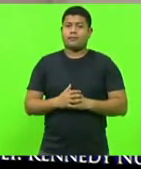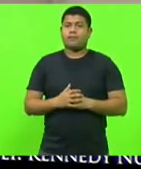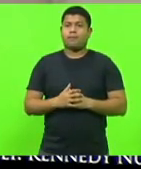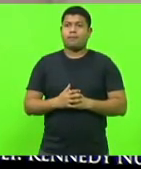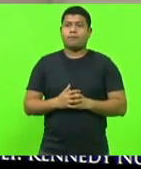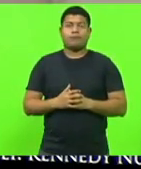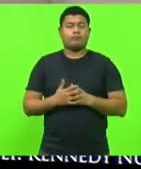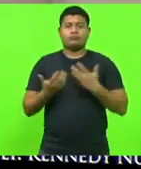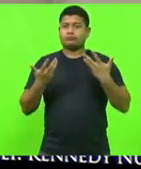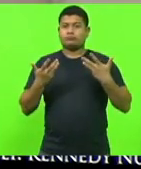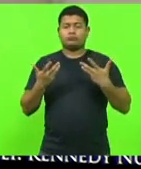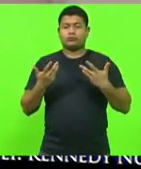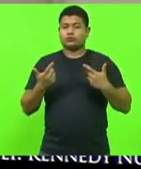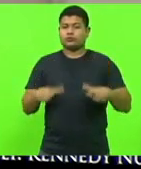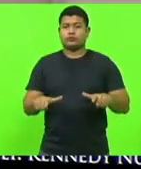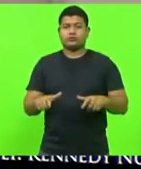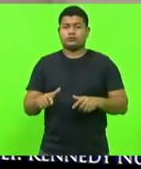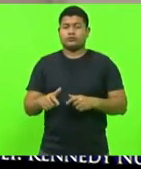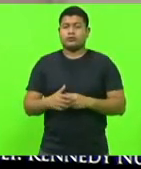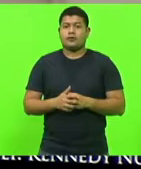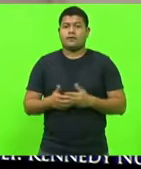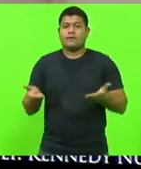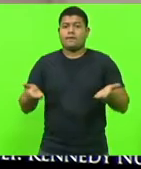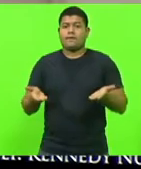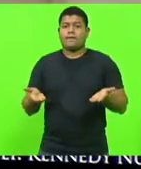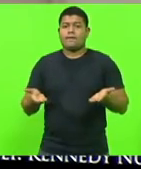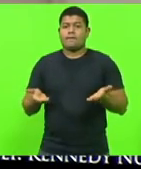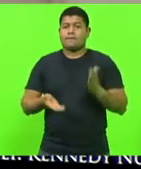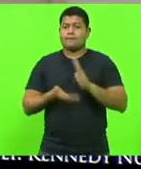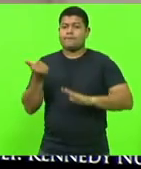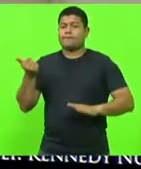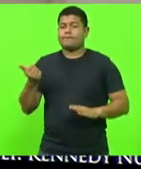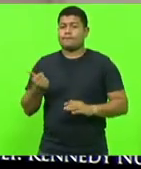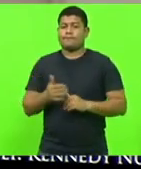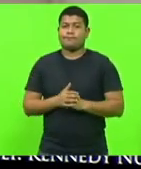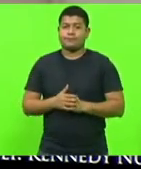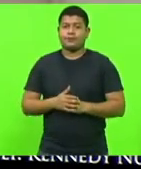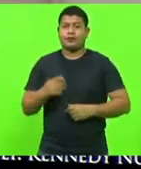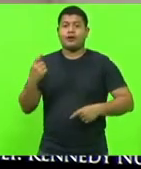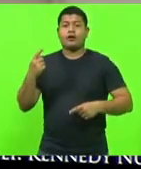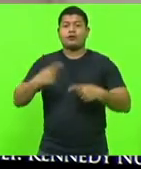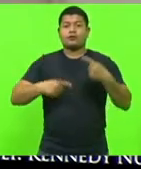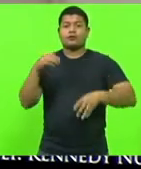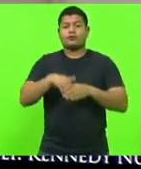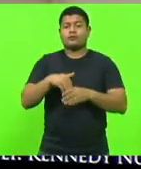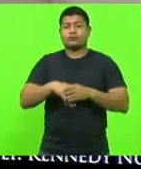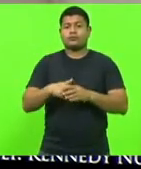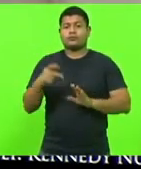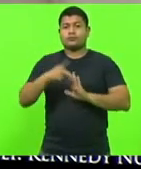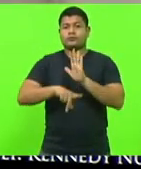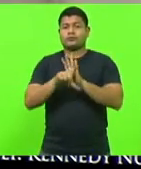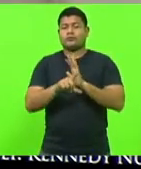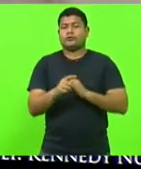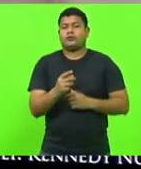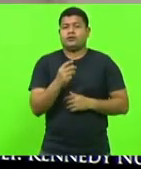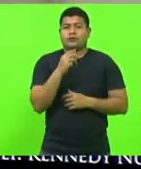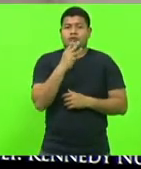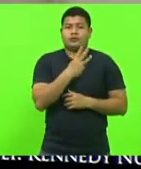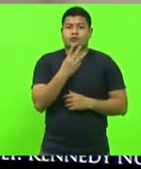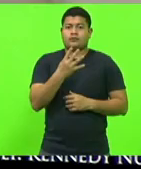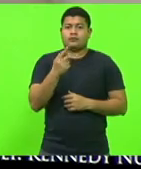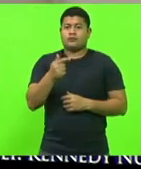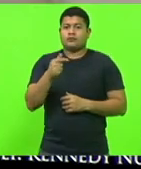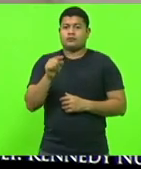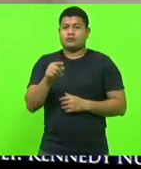Não havendo objeção, está retirada de tramitação. Discussão e votação em turno único do projeto de lei 347.3 de 2020, autor,